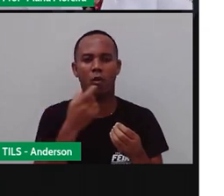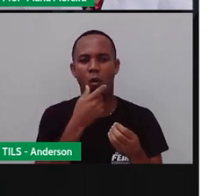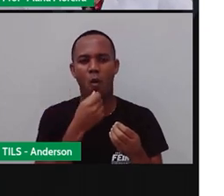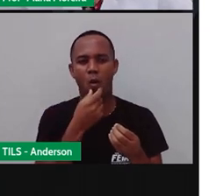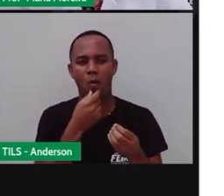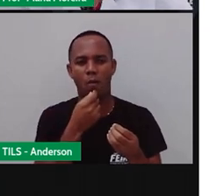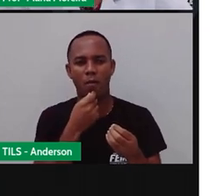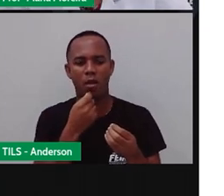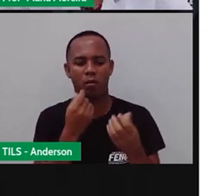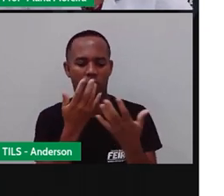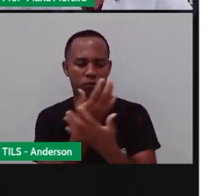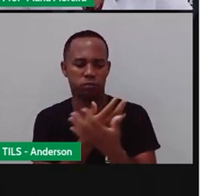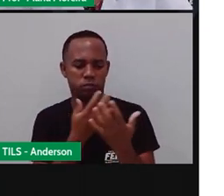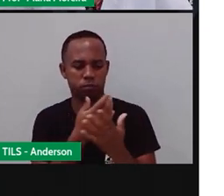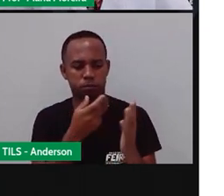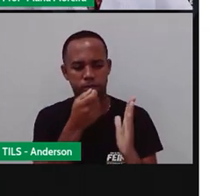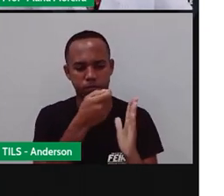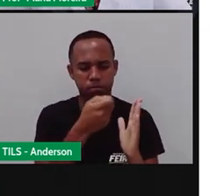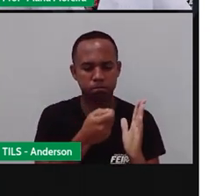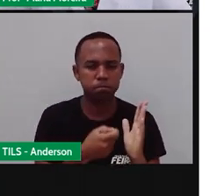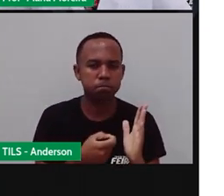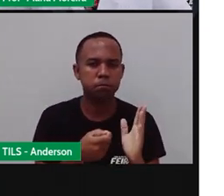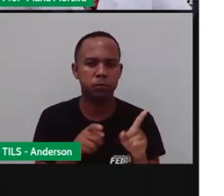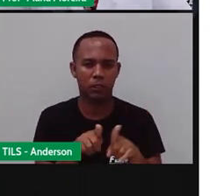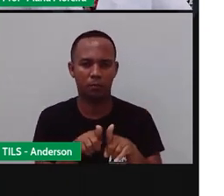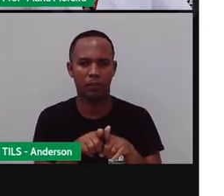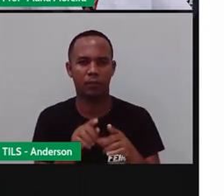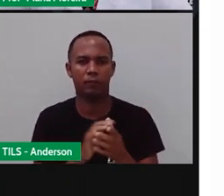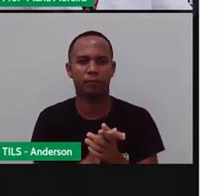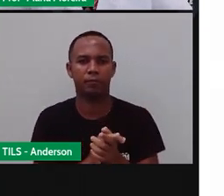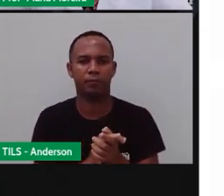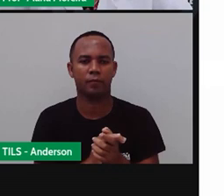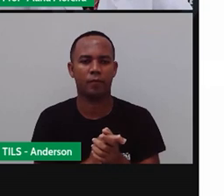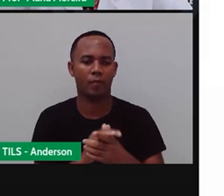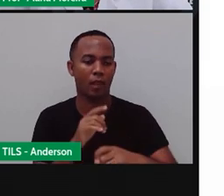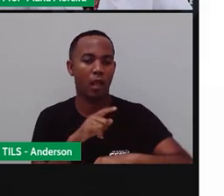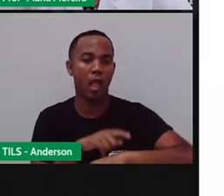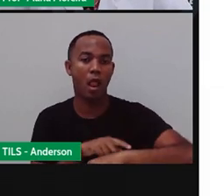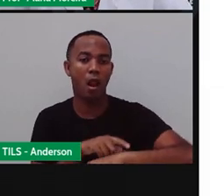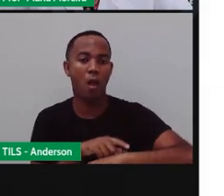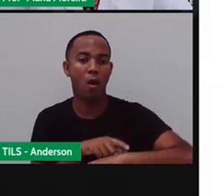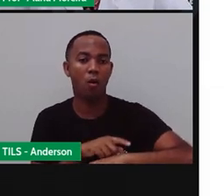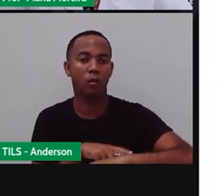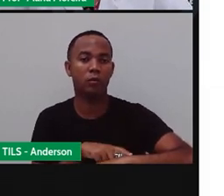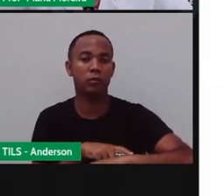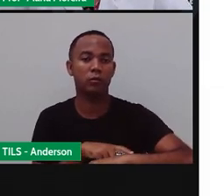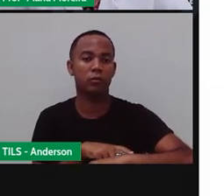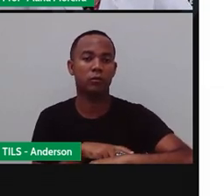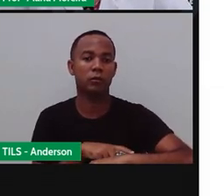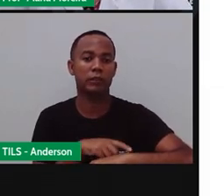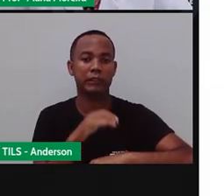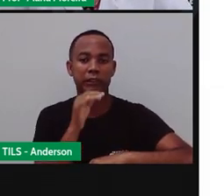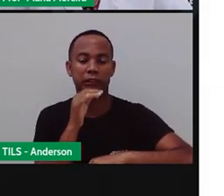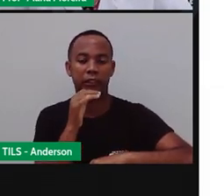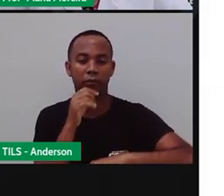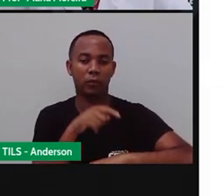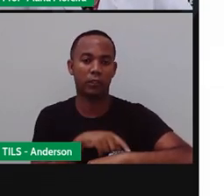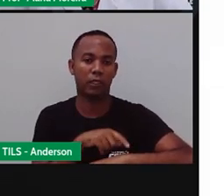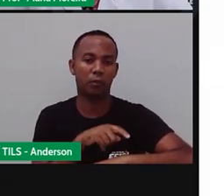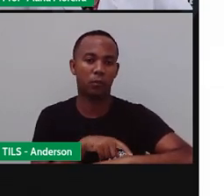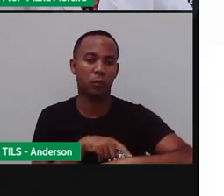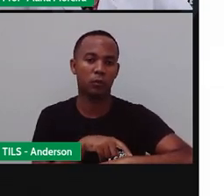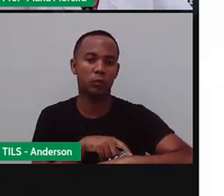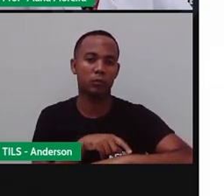e para a música brasileira, para a MPB. E vamos lá. O relógio. Passa o tempo, tic